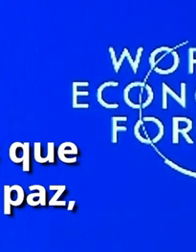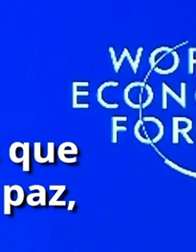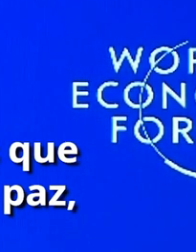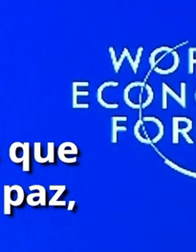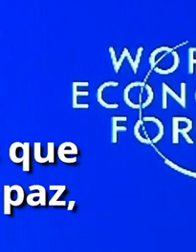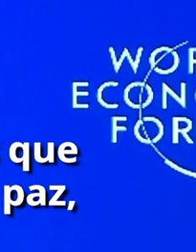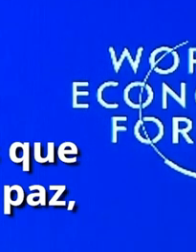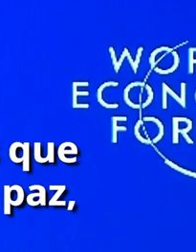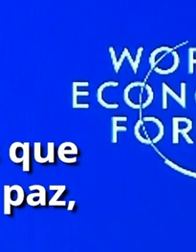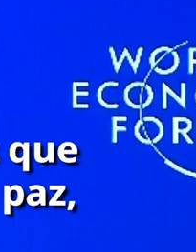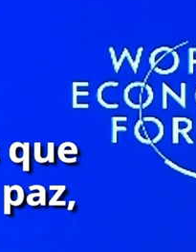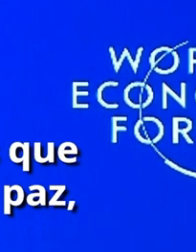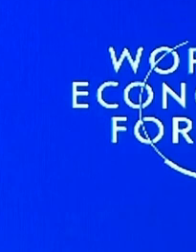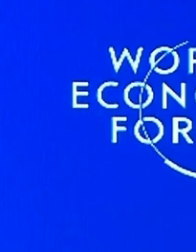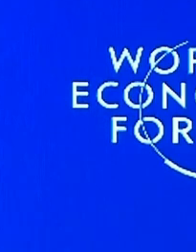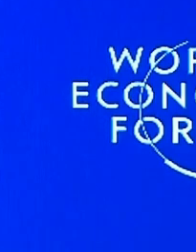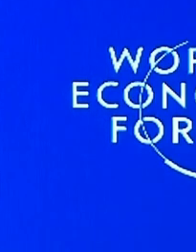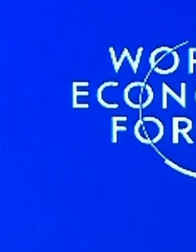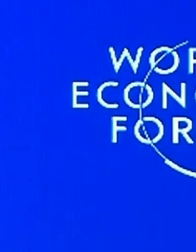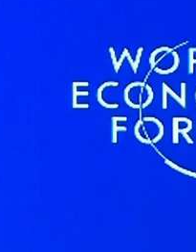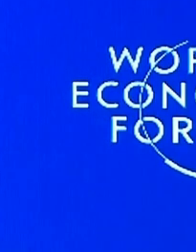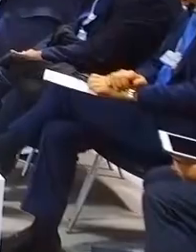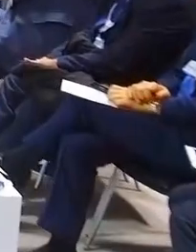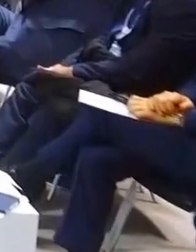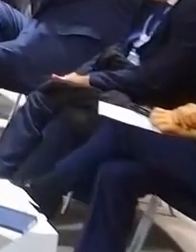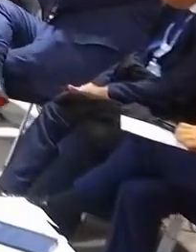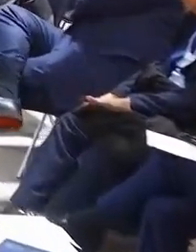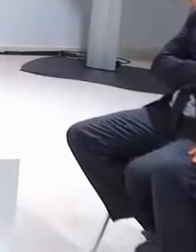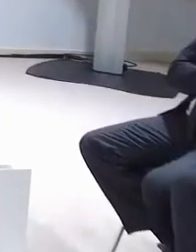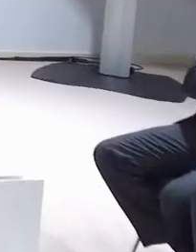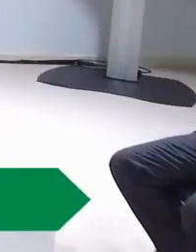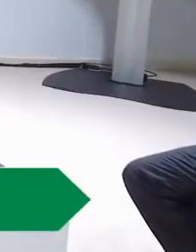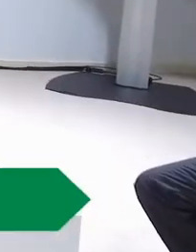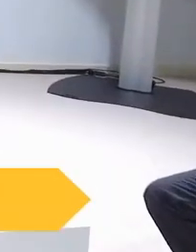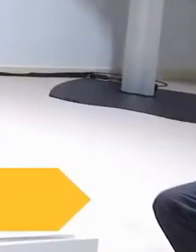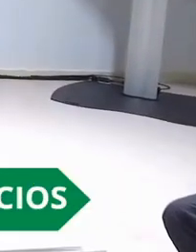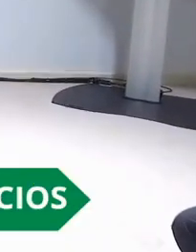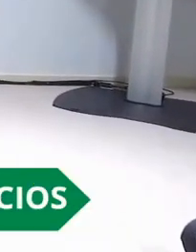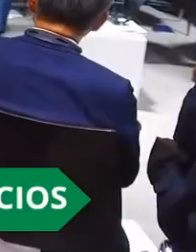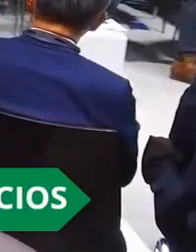Brasil grande. Quero um mundo de paz, liberdade e democracia.